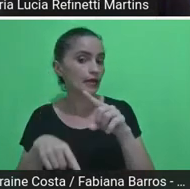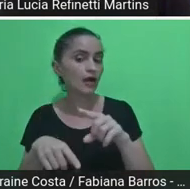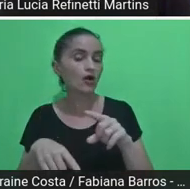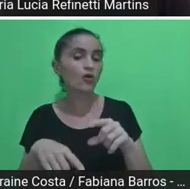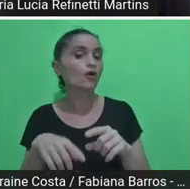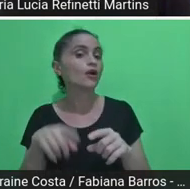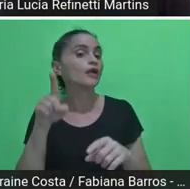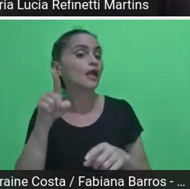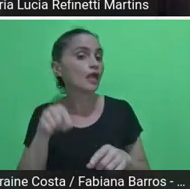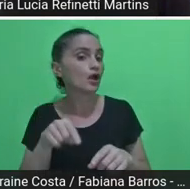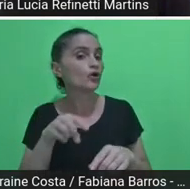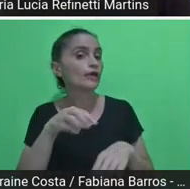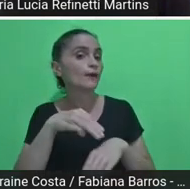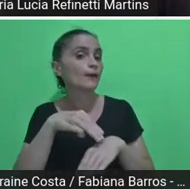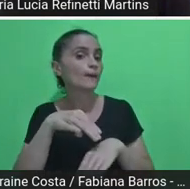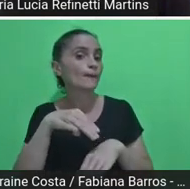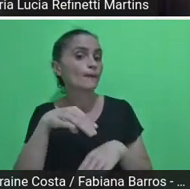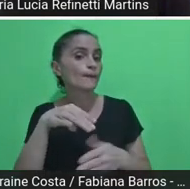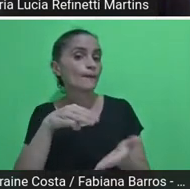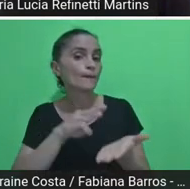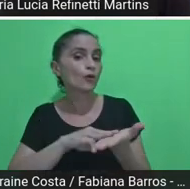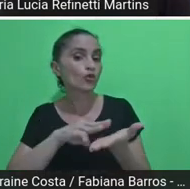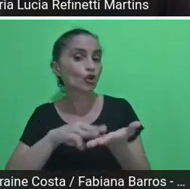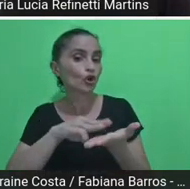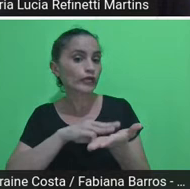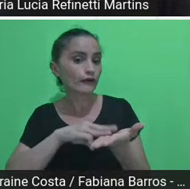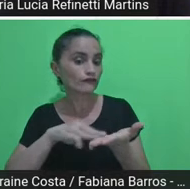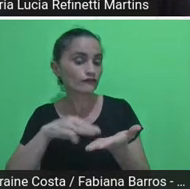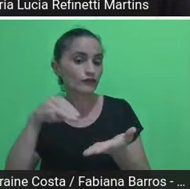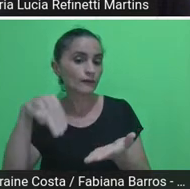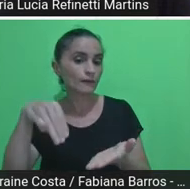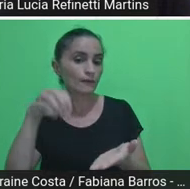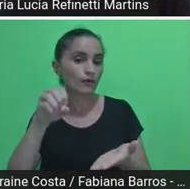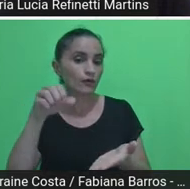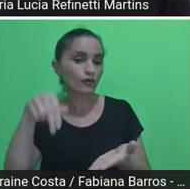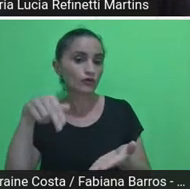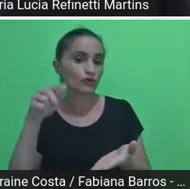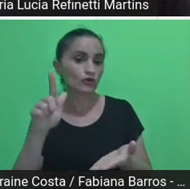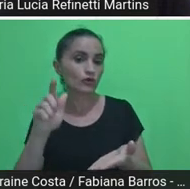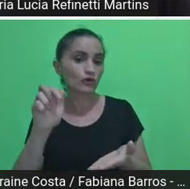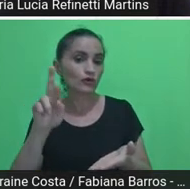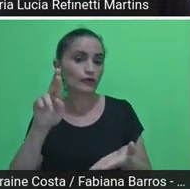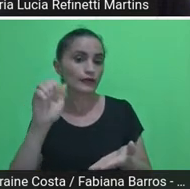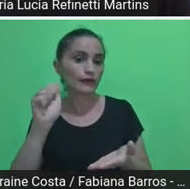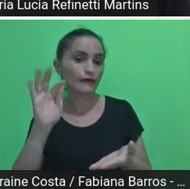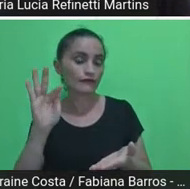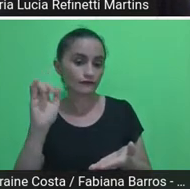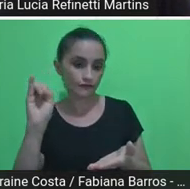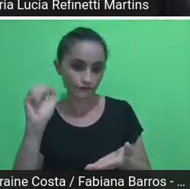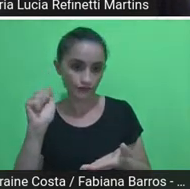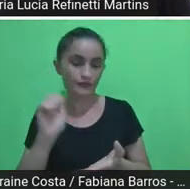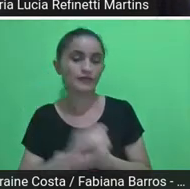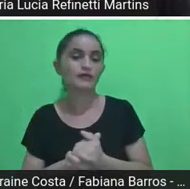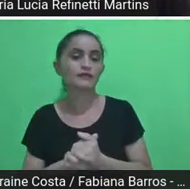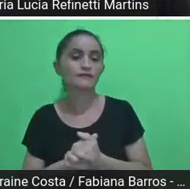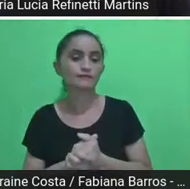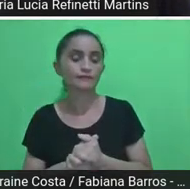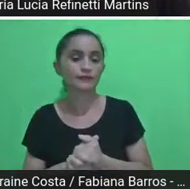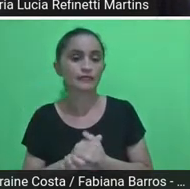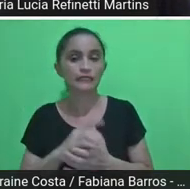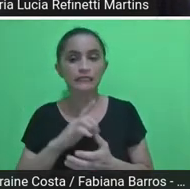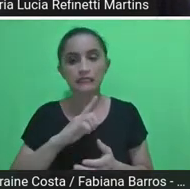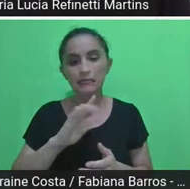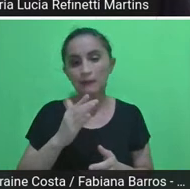subprefeitura. Então, isso não, eu não falei ainda, mas as 32 vagas corresponderam